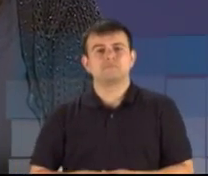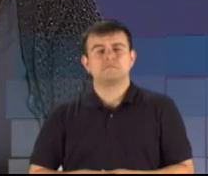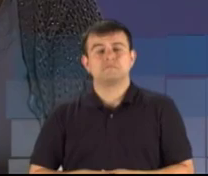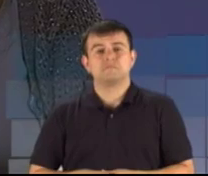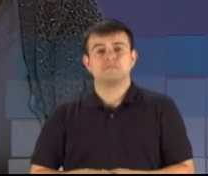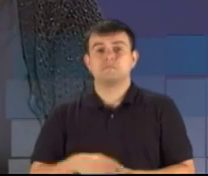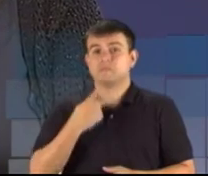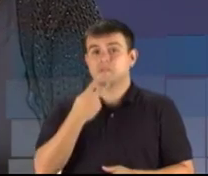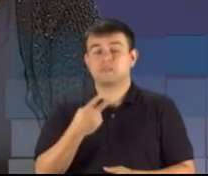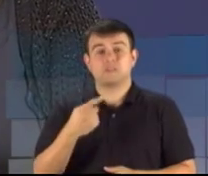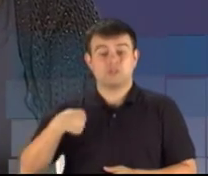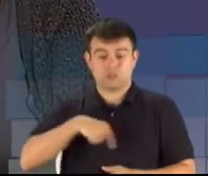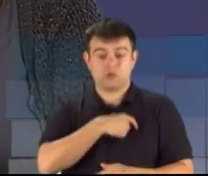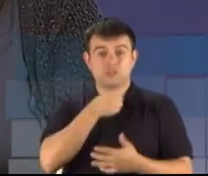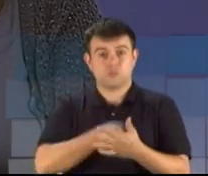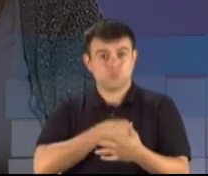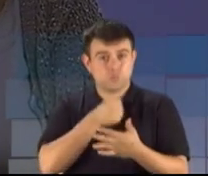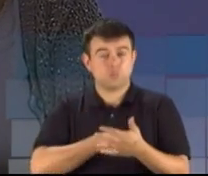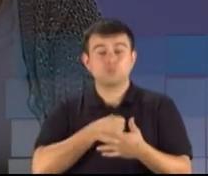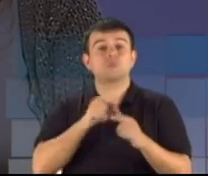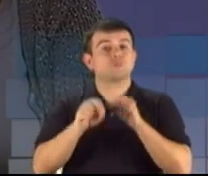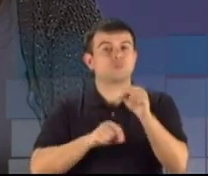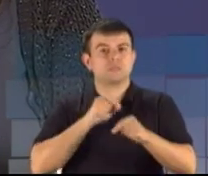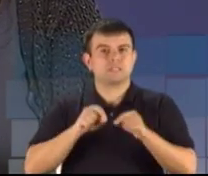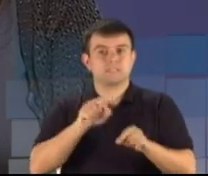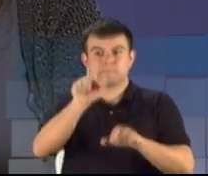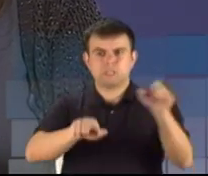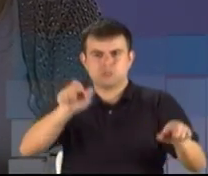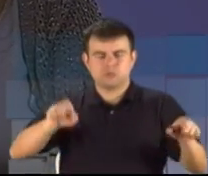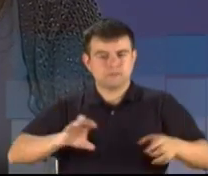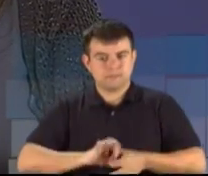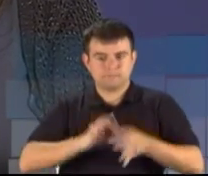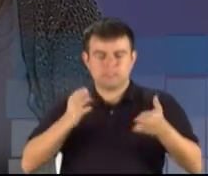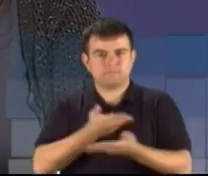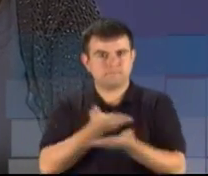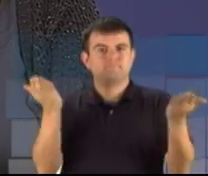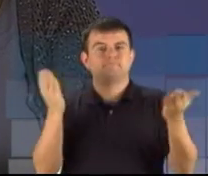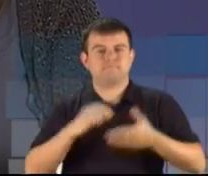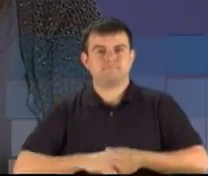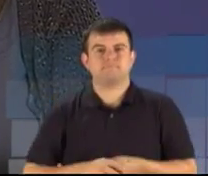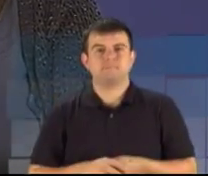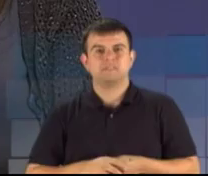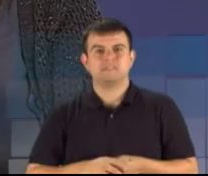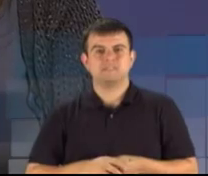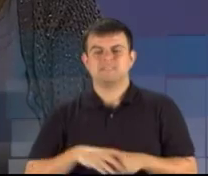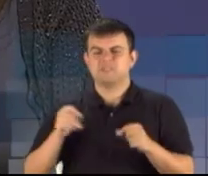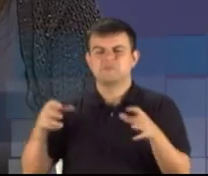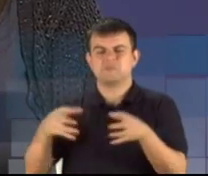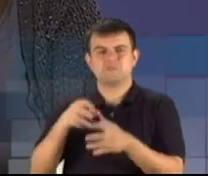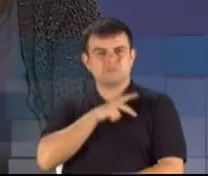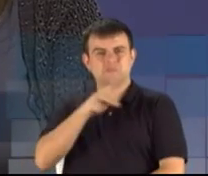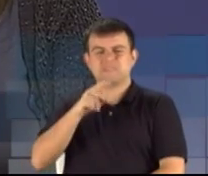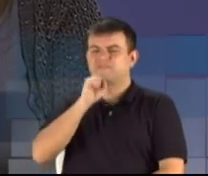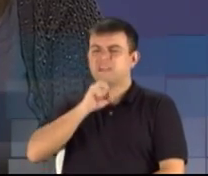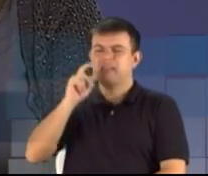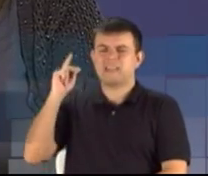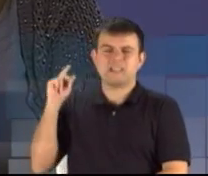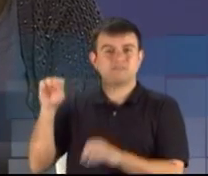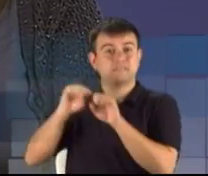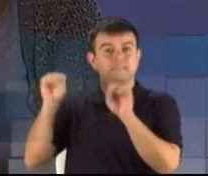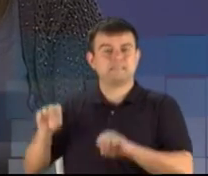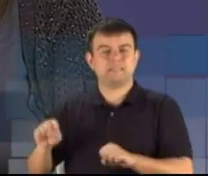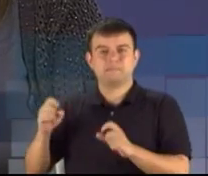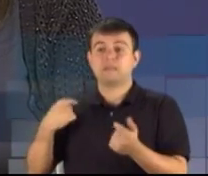luta é a luta pela emancipação das pessoas. Os partidos da velha política, os partidos do sistema, eles pedem o teu voto para manter